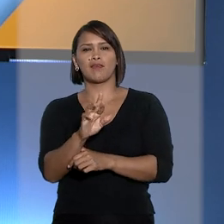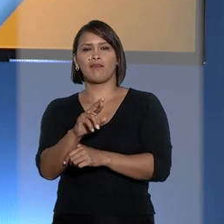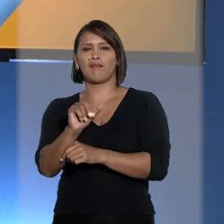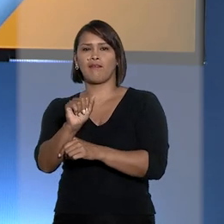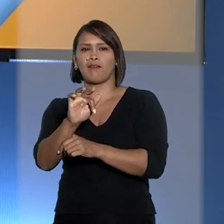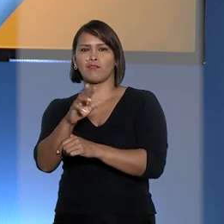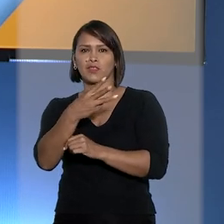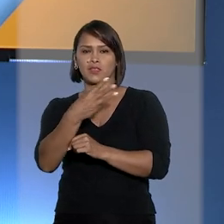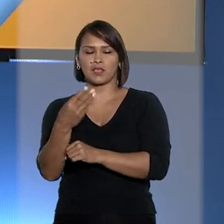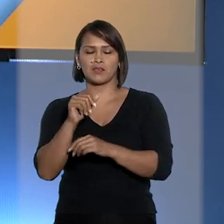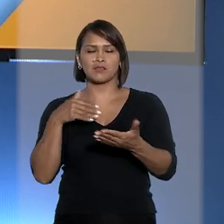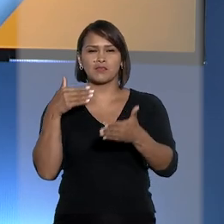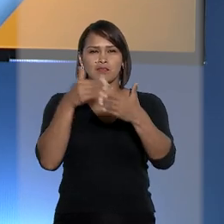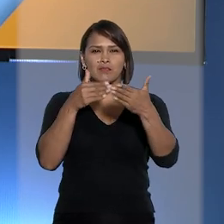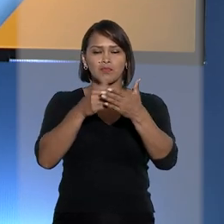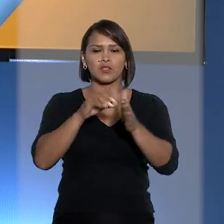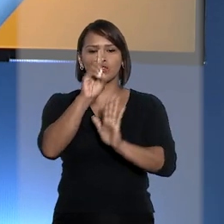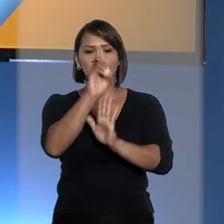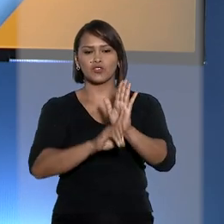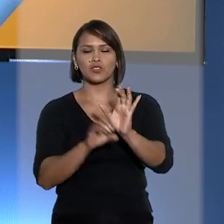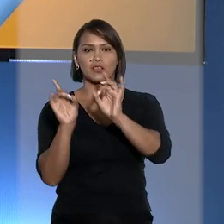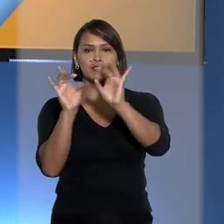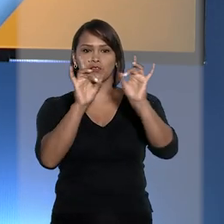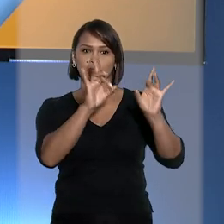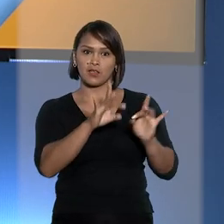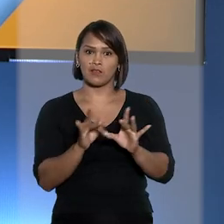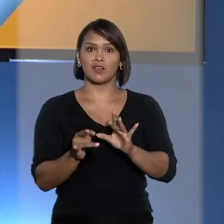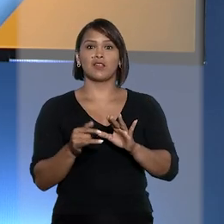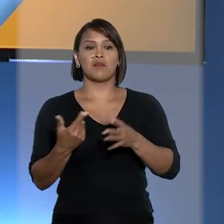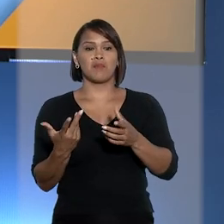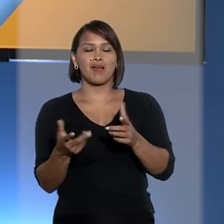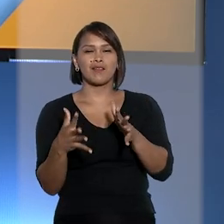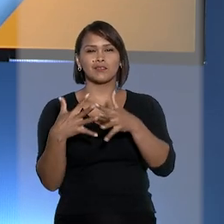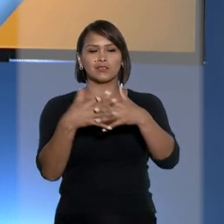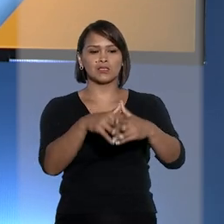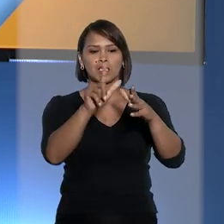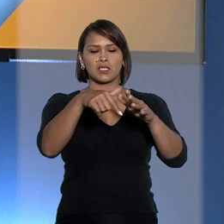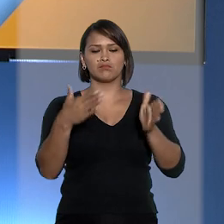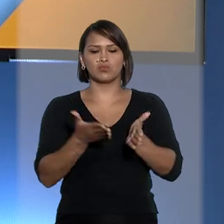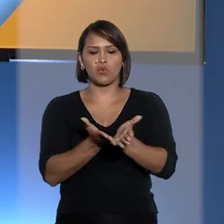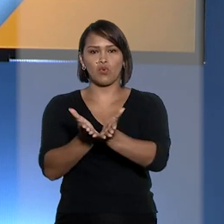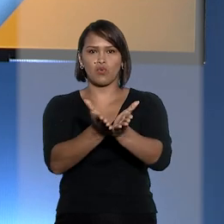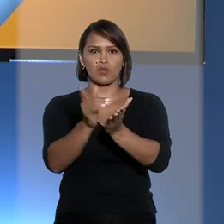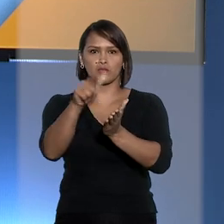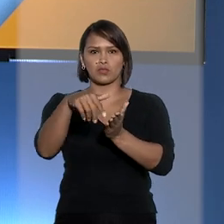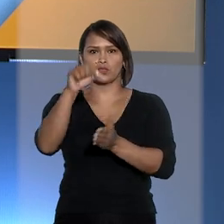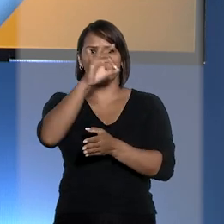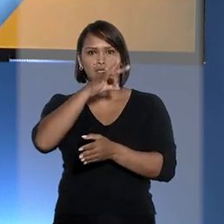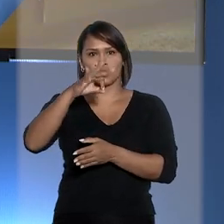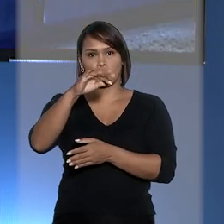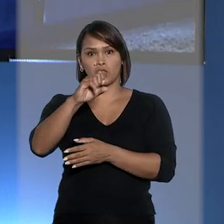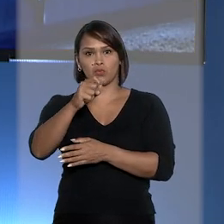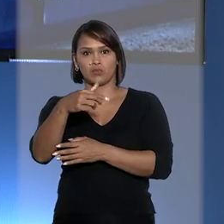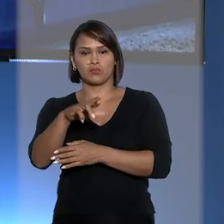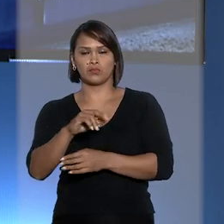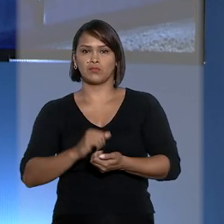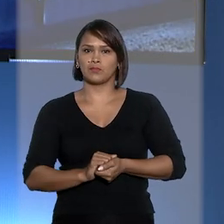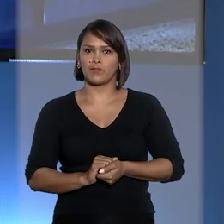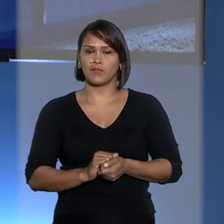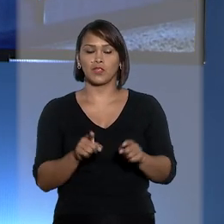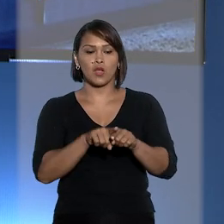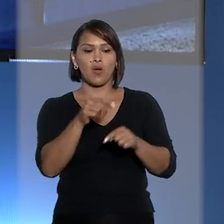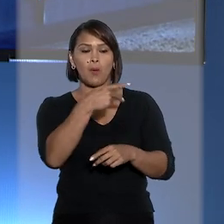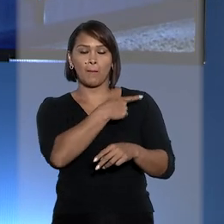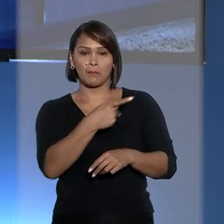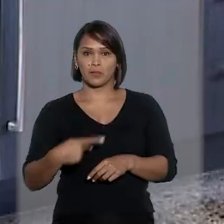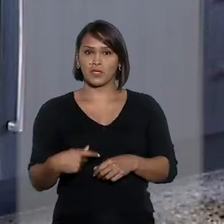TRF3 que impedia direito de preferência para a atracação no Porto de Santos. Samanta Peçanha. O